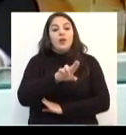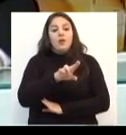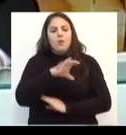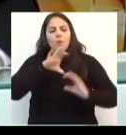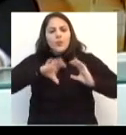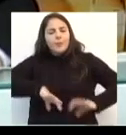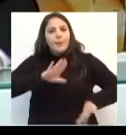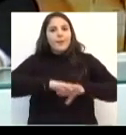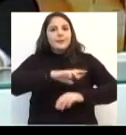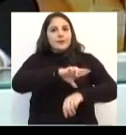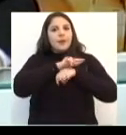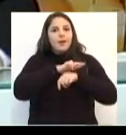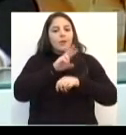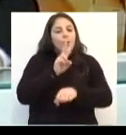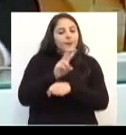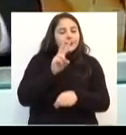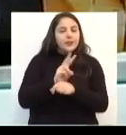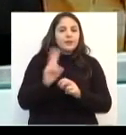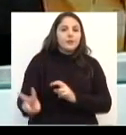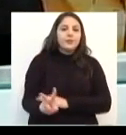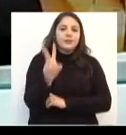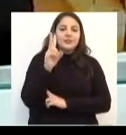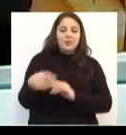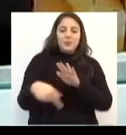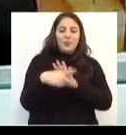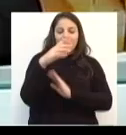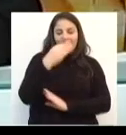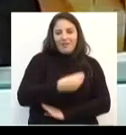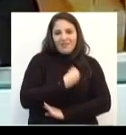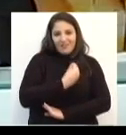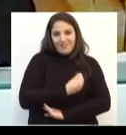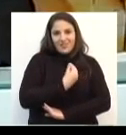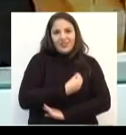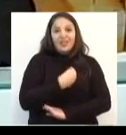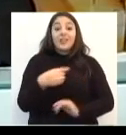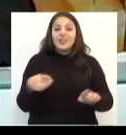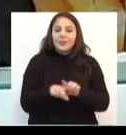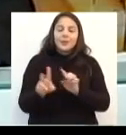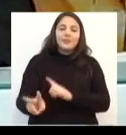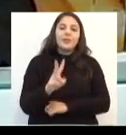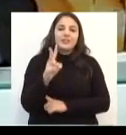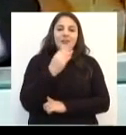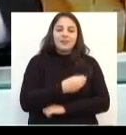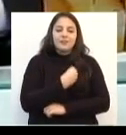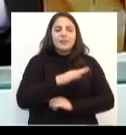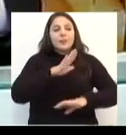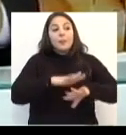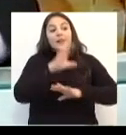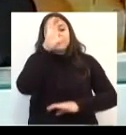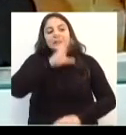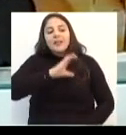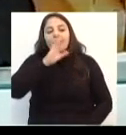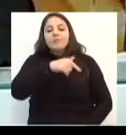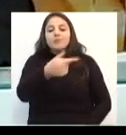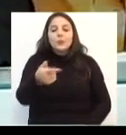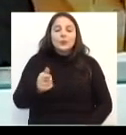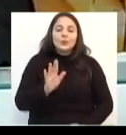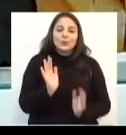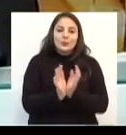preservação e na valorização de sua própria vida e na valorização da vida dos demais cidadãos.